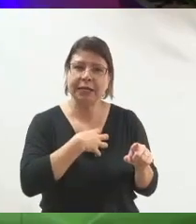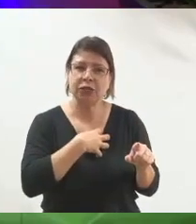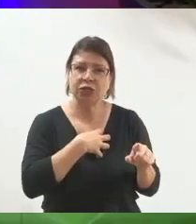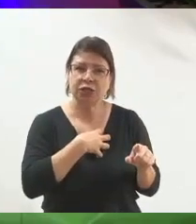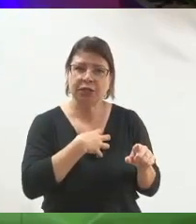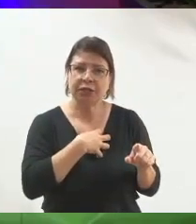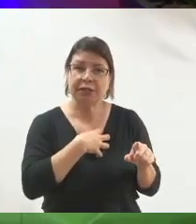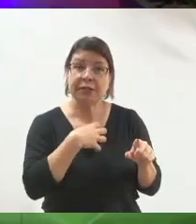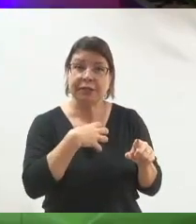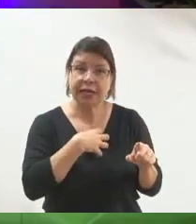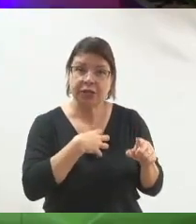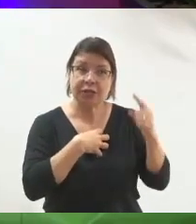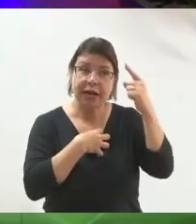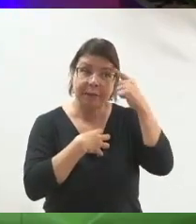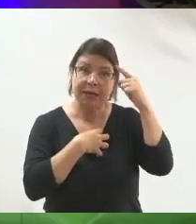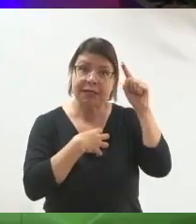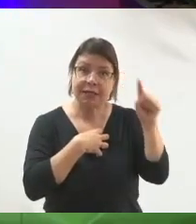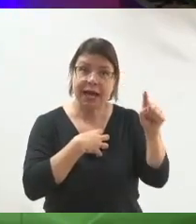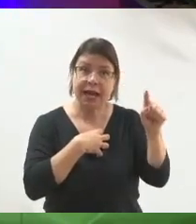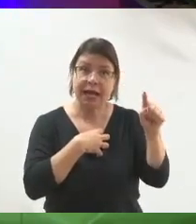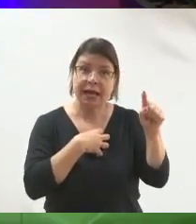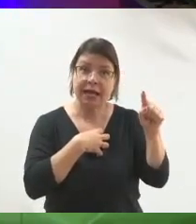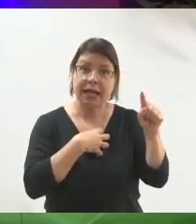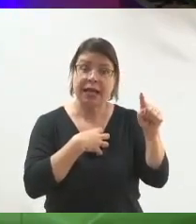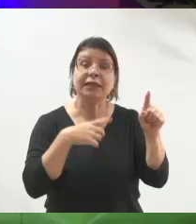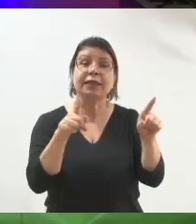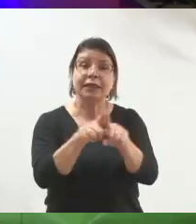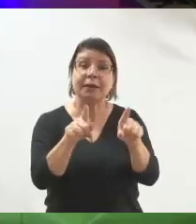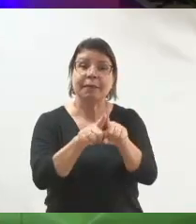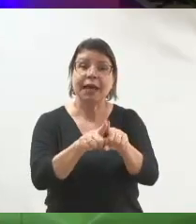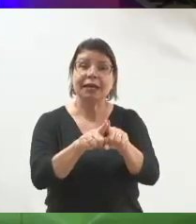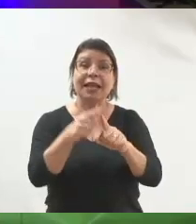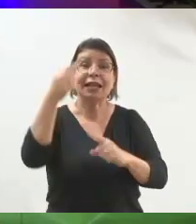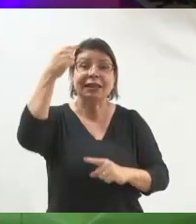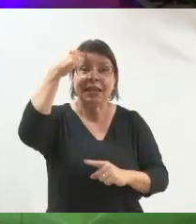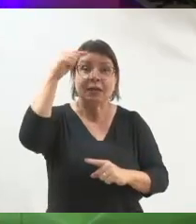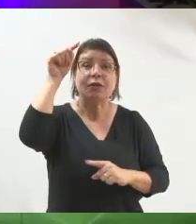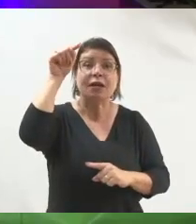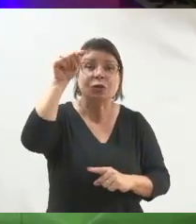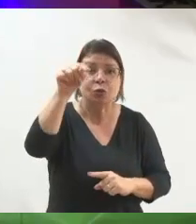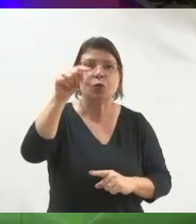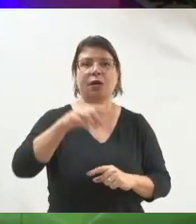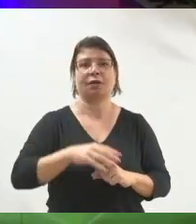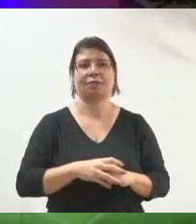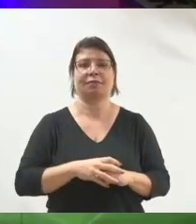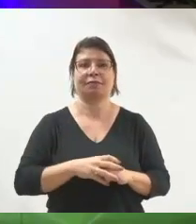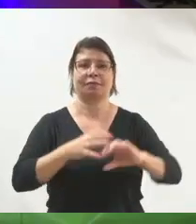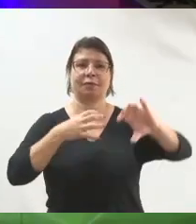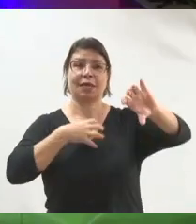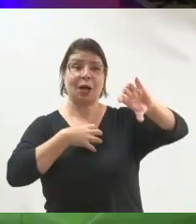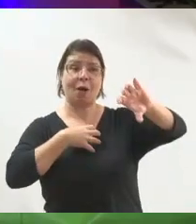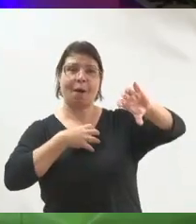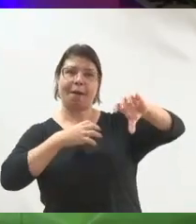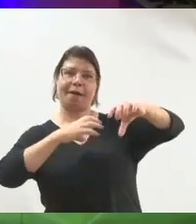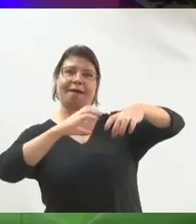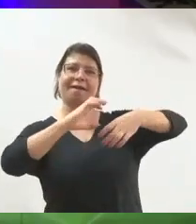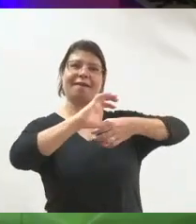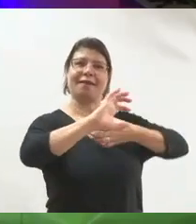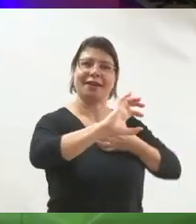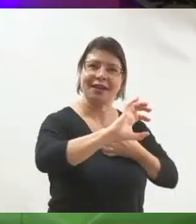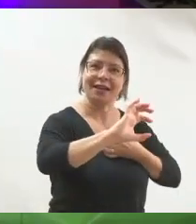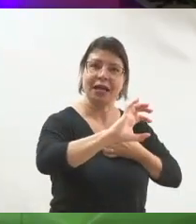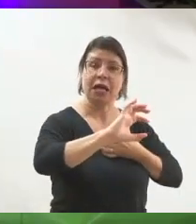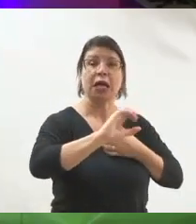também está dentro da sua cabeça. Então, quando você vai para uma reunião, por exemplo, de bairro, você abre essa reunião falando